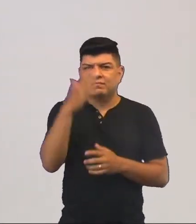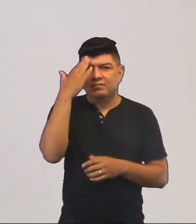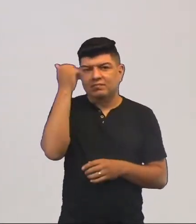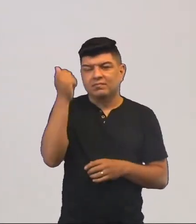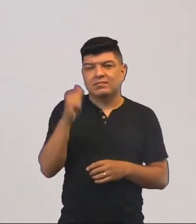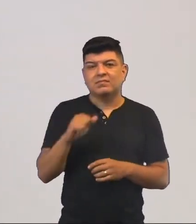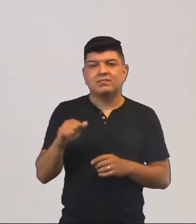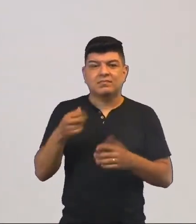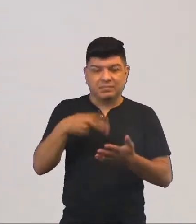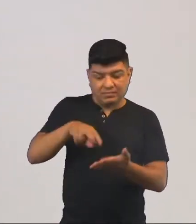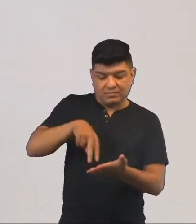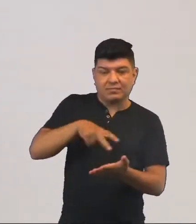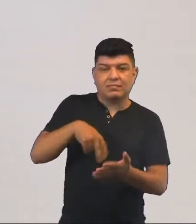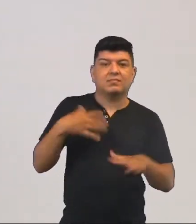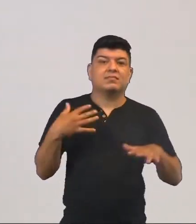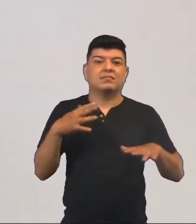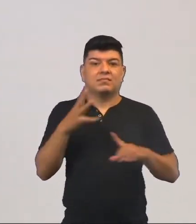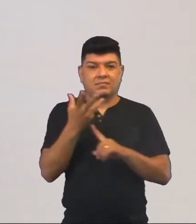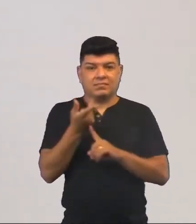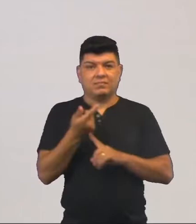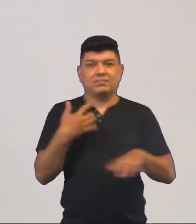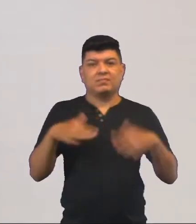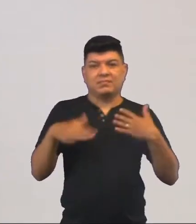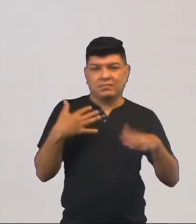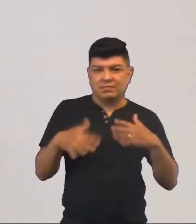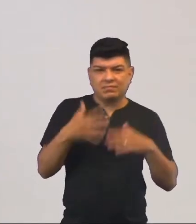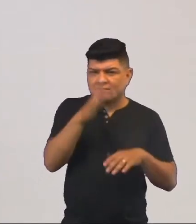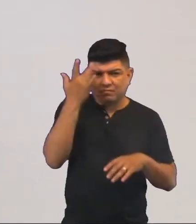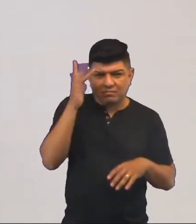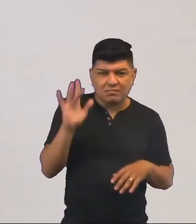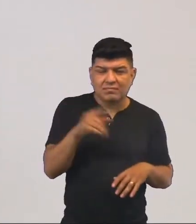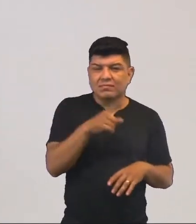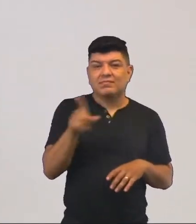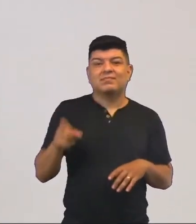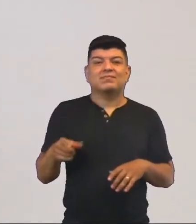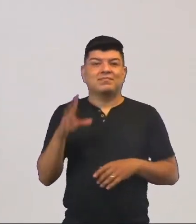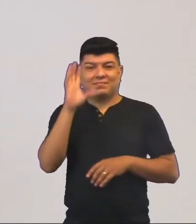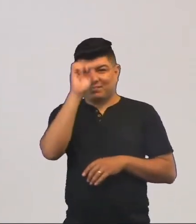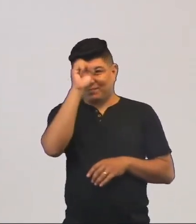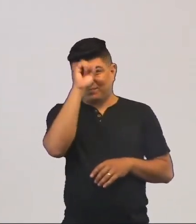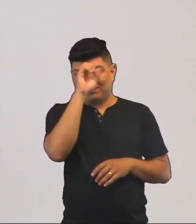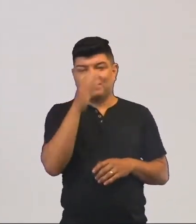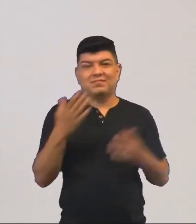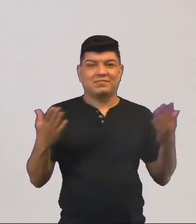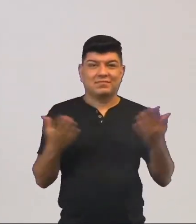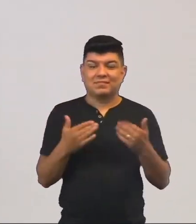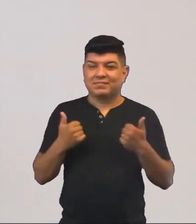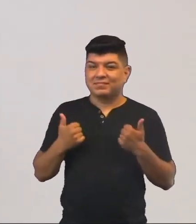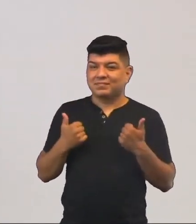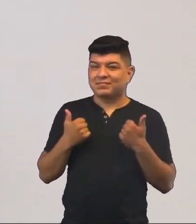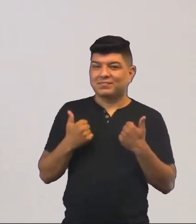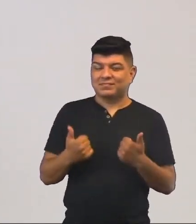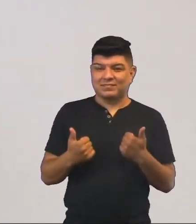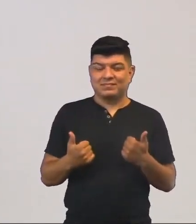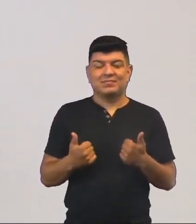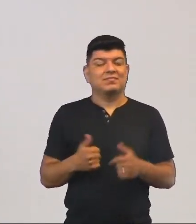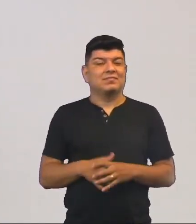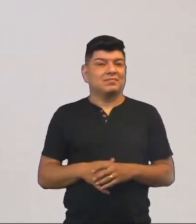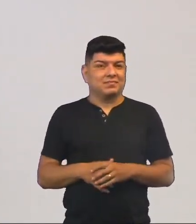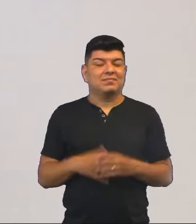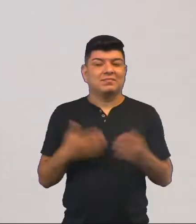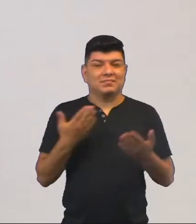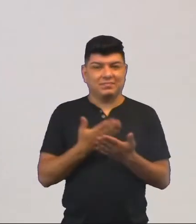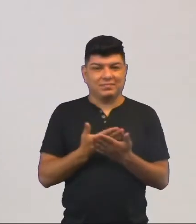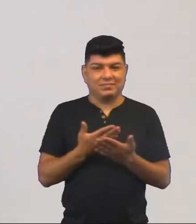sabia que a dança é a arte do movimento criativo? Não sabia? Então nós vamos aprender um pouquinho mais sobre isso